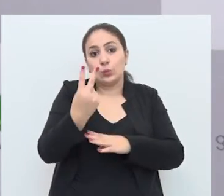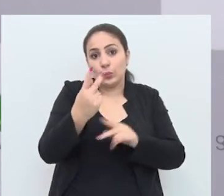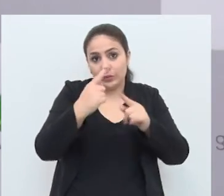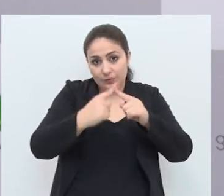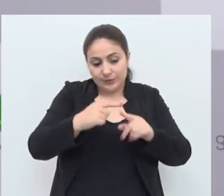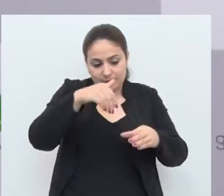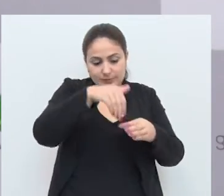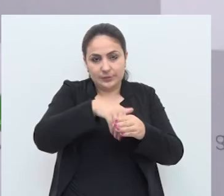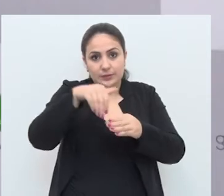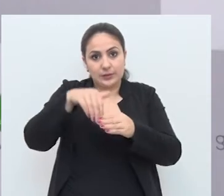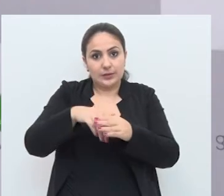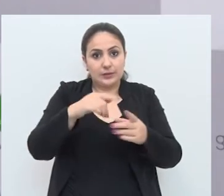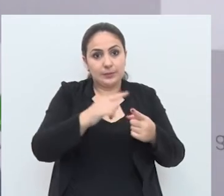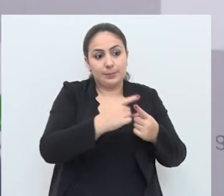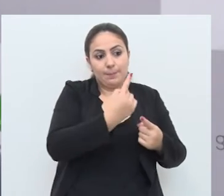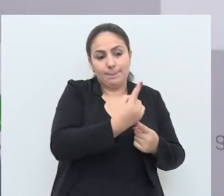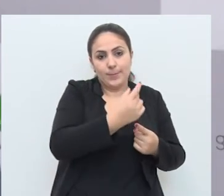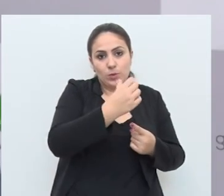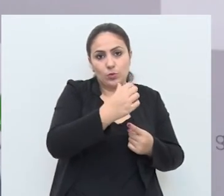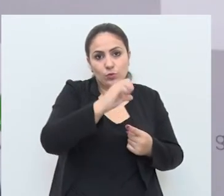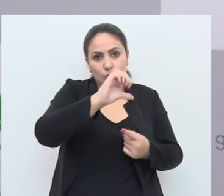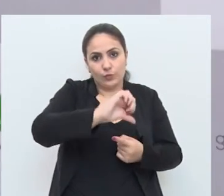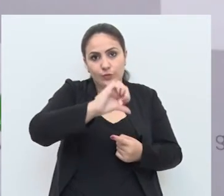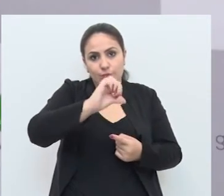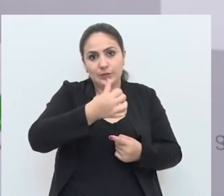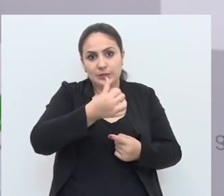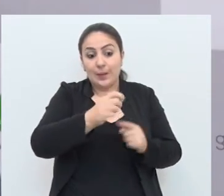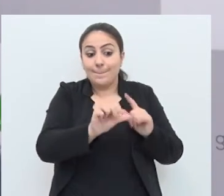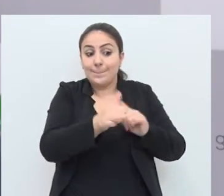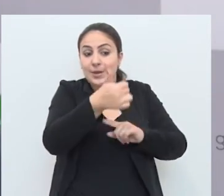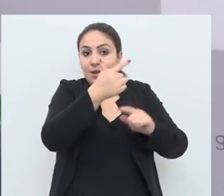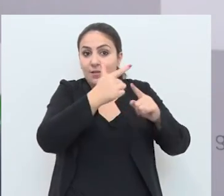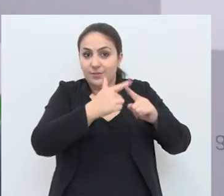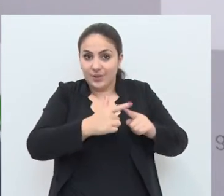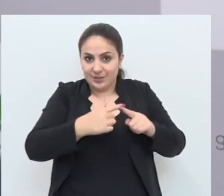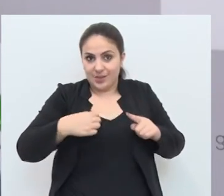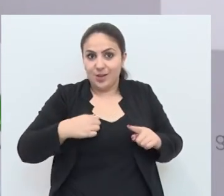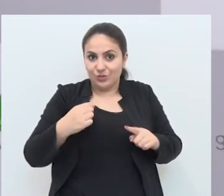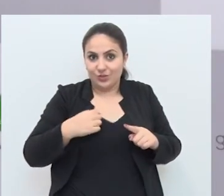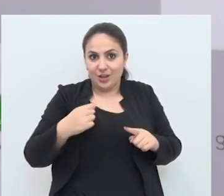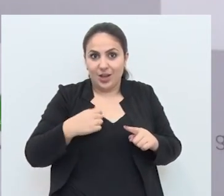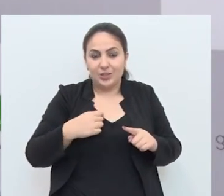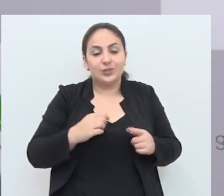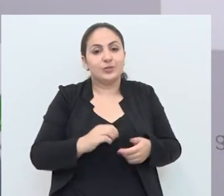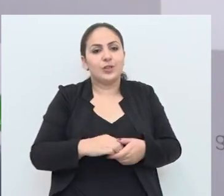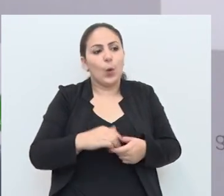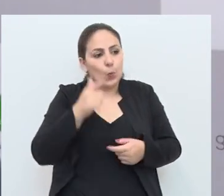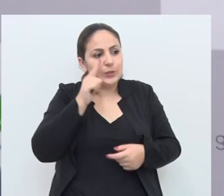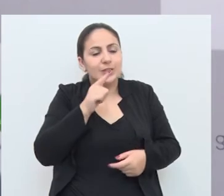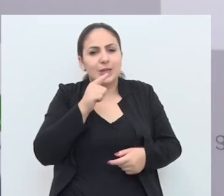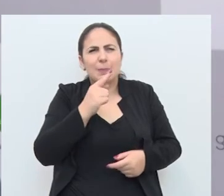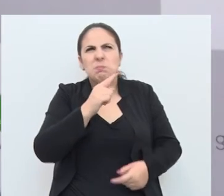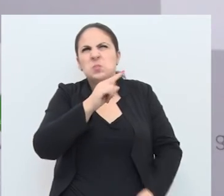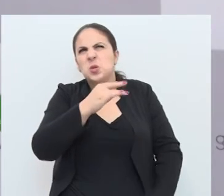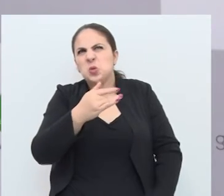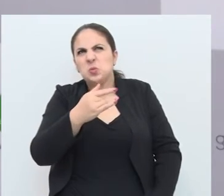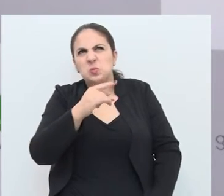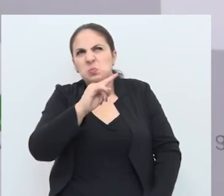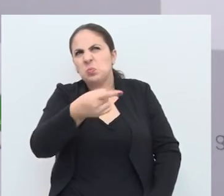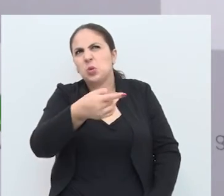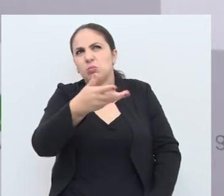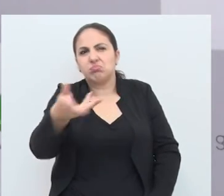eleições, em 96 eu concorri a primeira vez, fui agraciado com mil e poucos votos